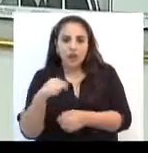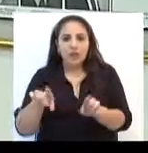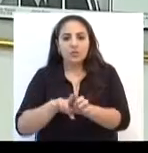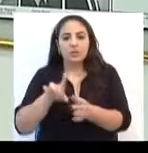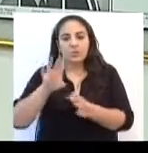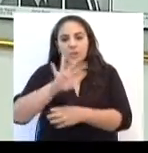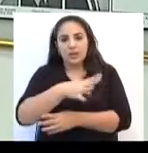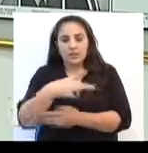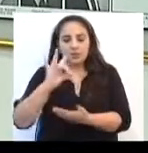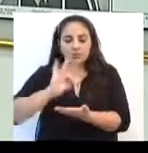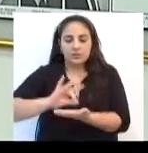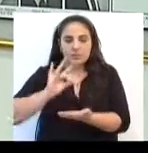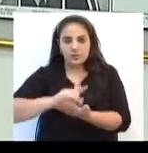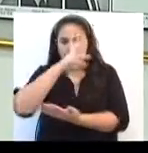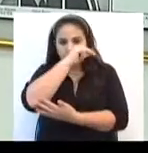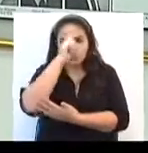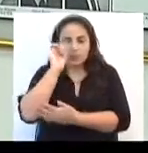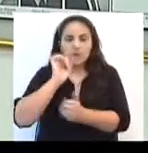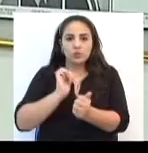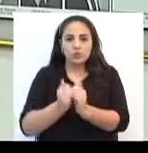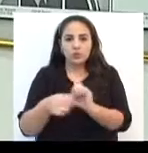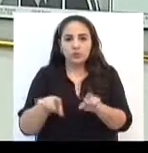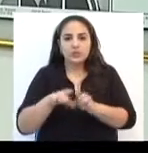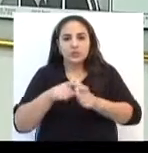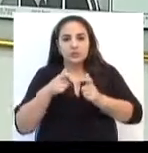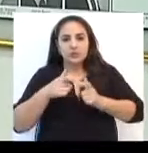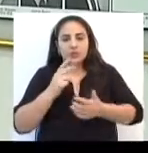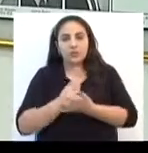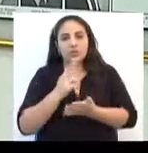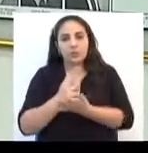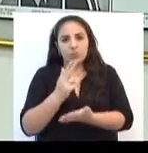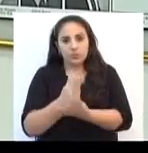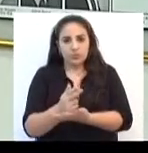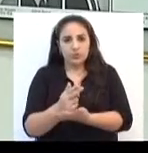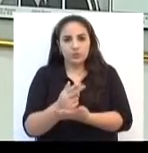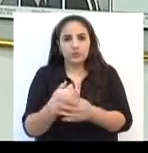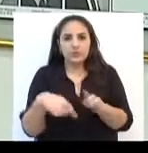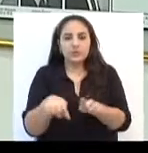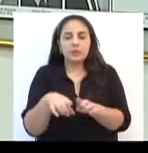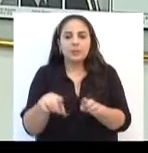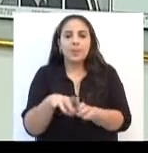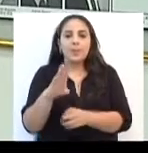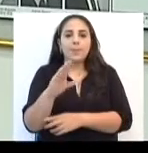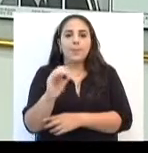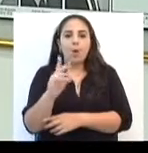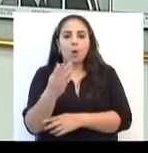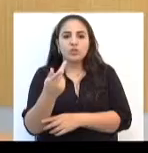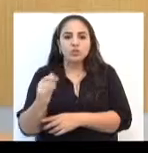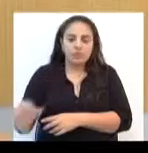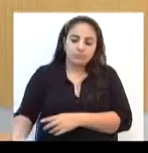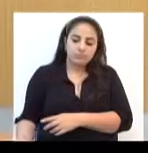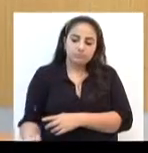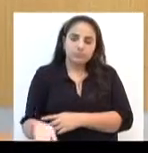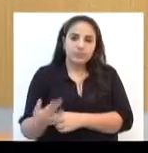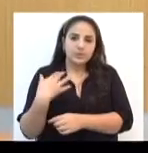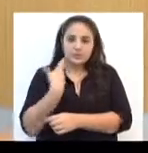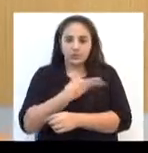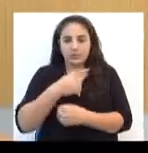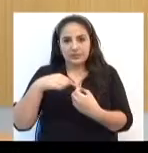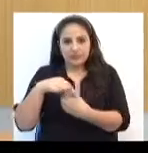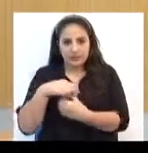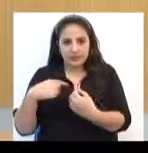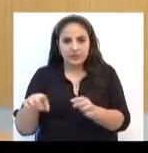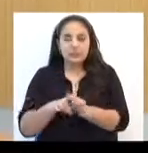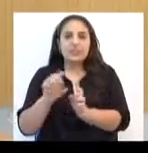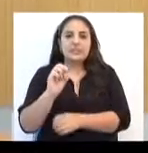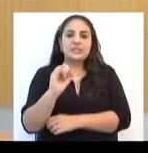É um esporte que vem crescendo e se mantém em performance muito boa a bocha da nossa cidade. Vereador Sidney